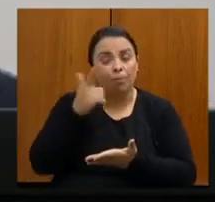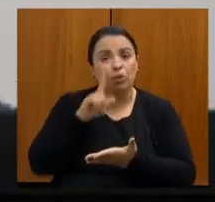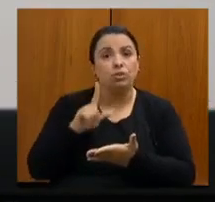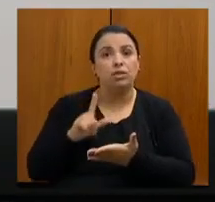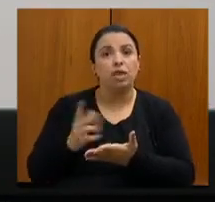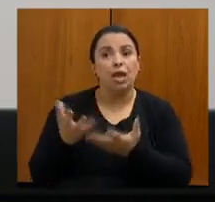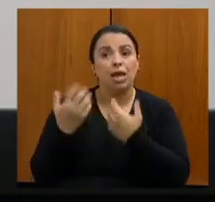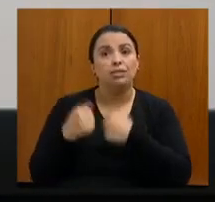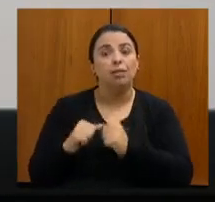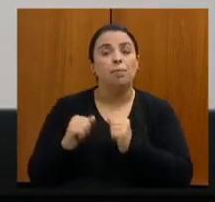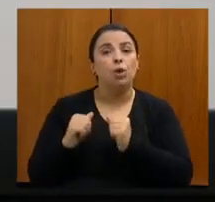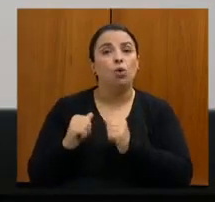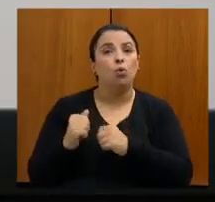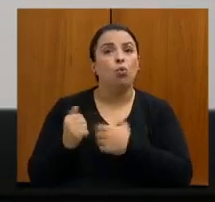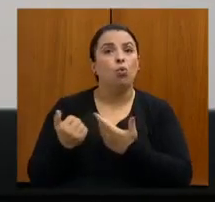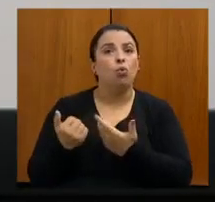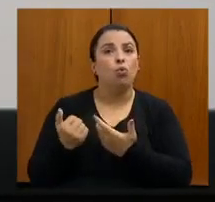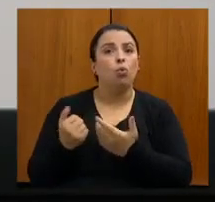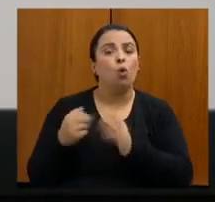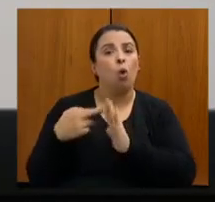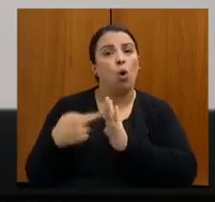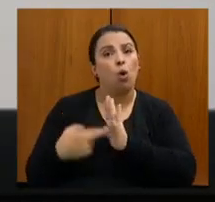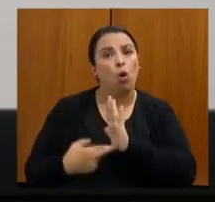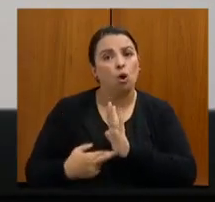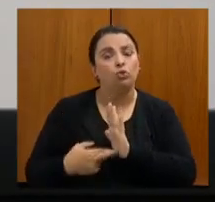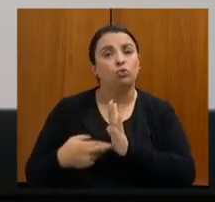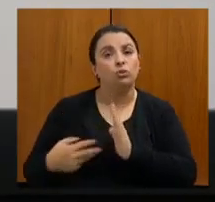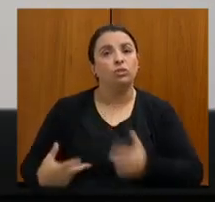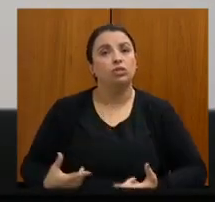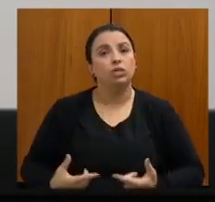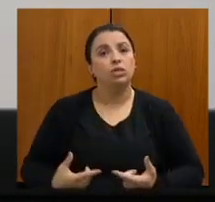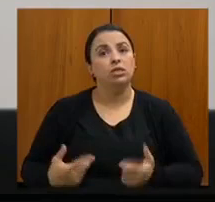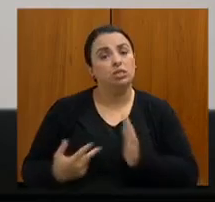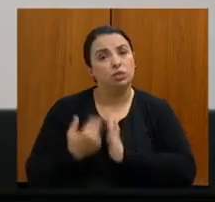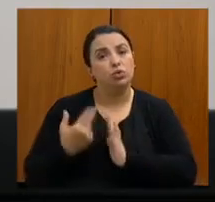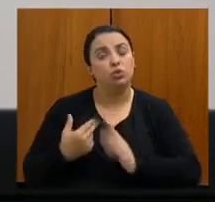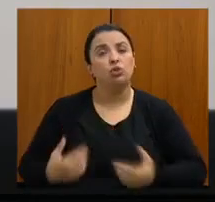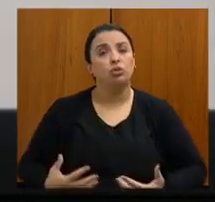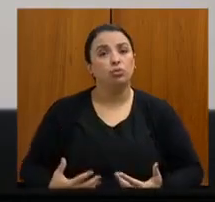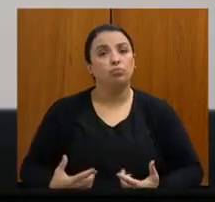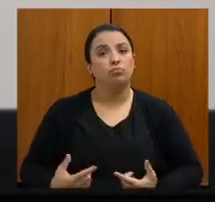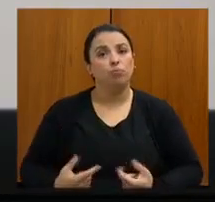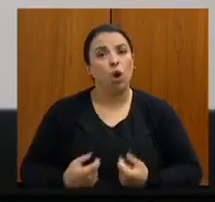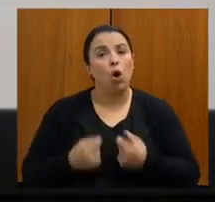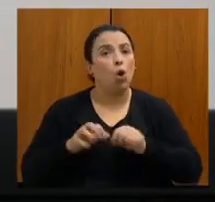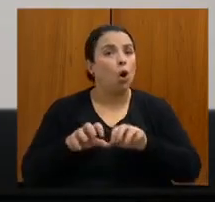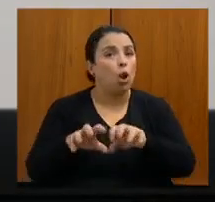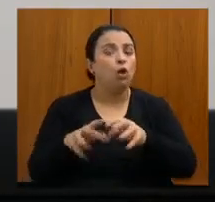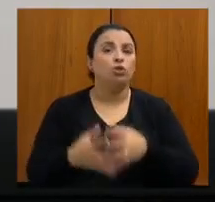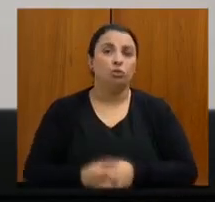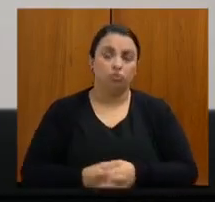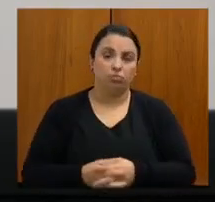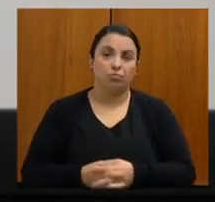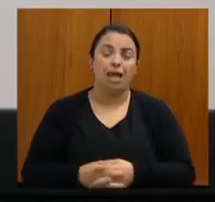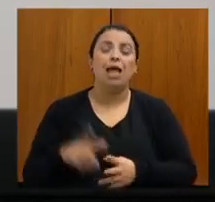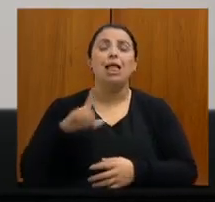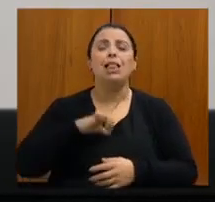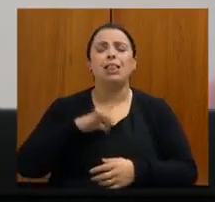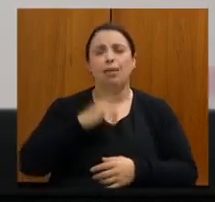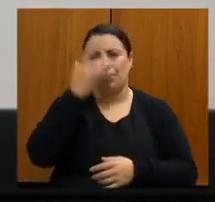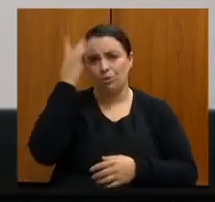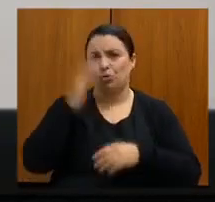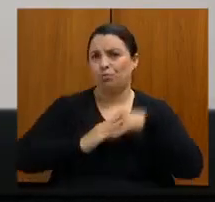tem muito, isso é comum, a doutora Ana Maria deve ser testemunha, nós temos mastologistas nossos trabalhando lá em Varginha,